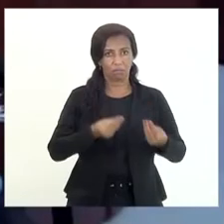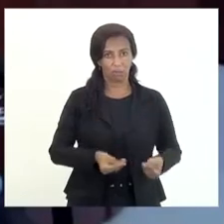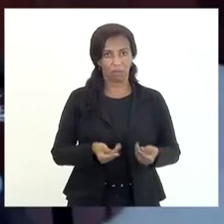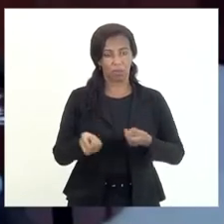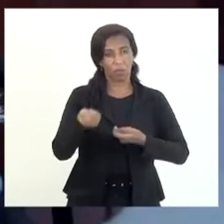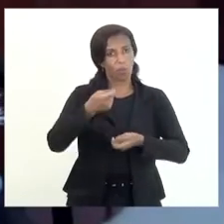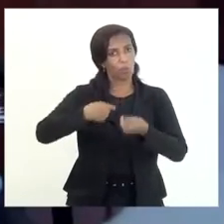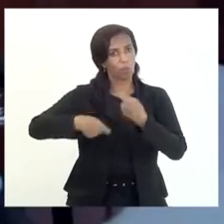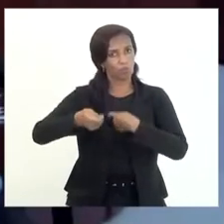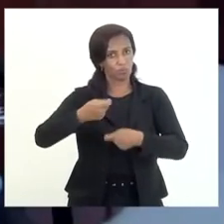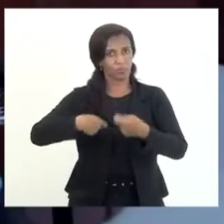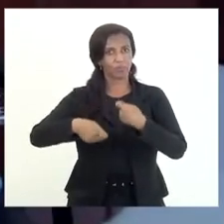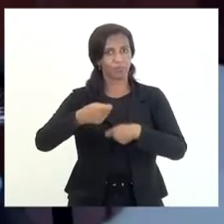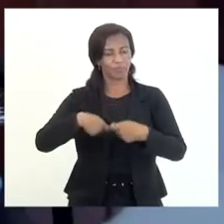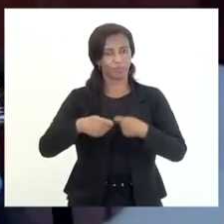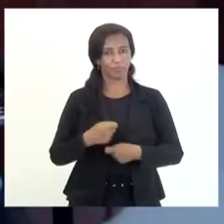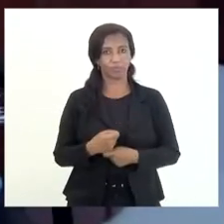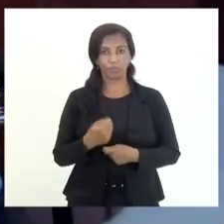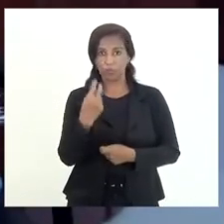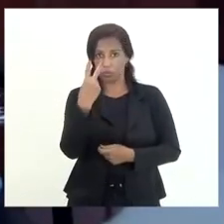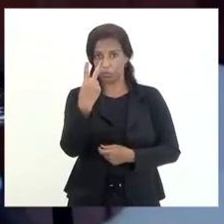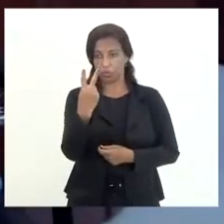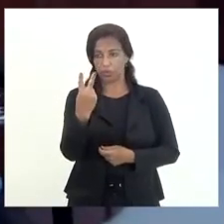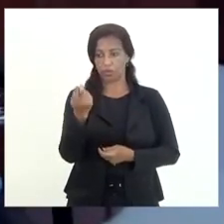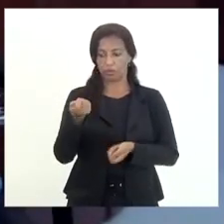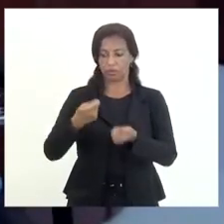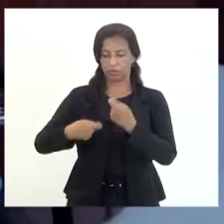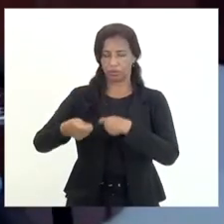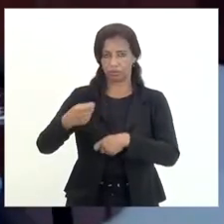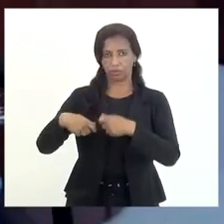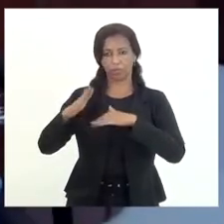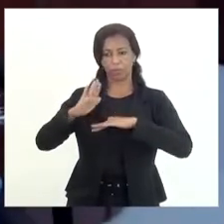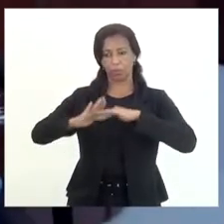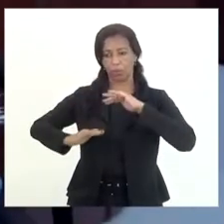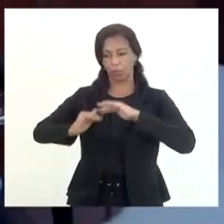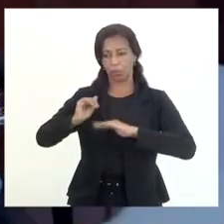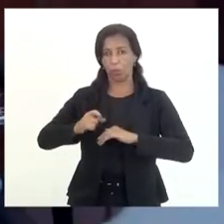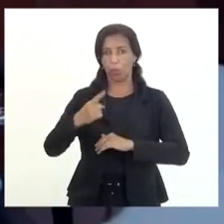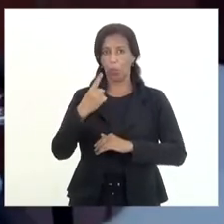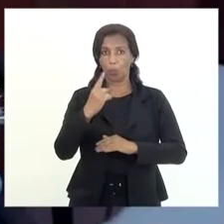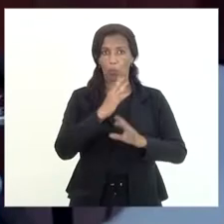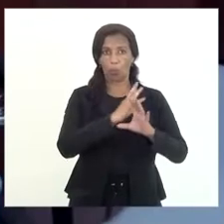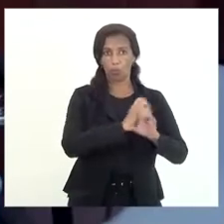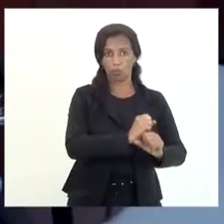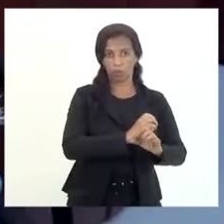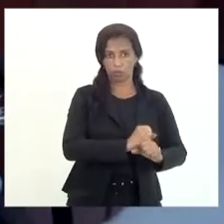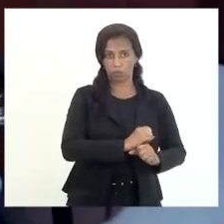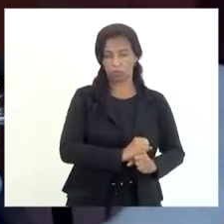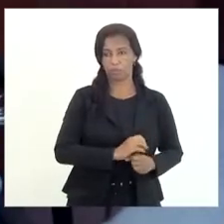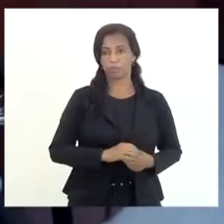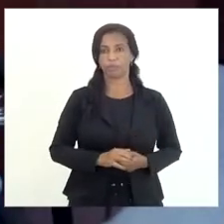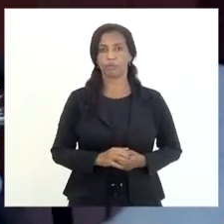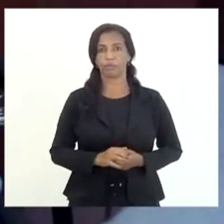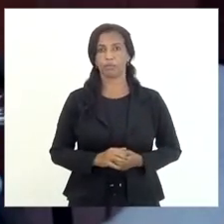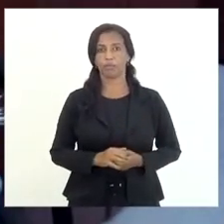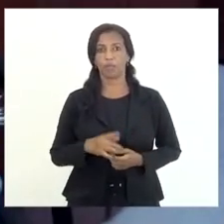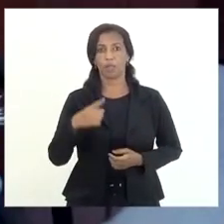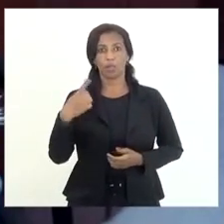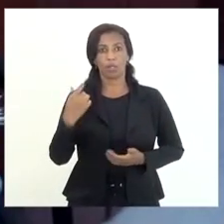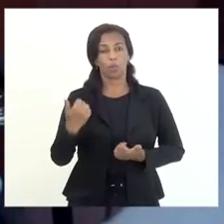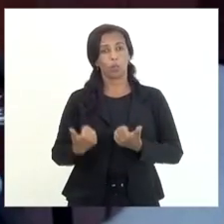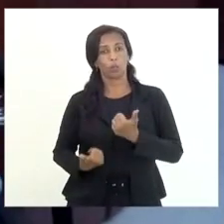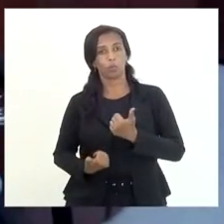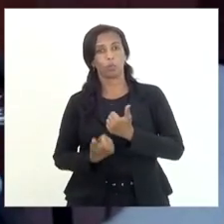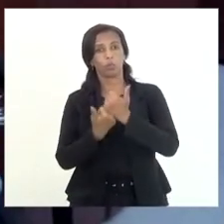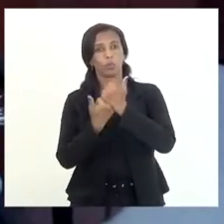administrador dois administradores hoje um contador e um apoio de